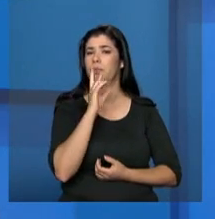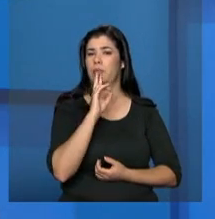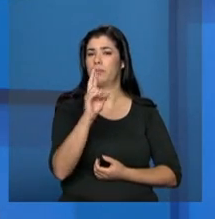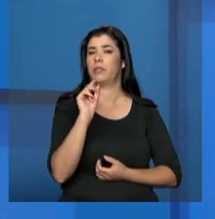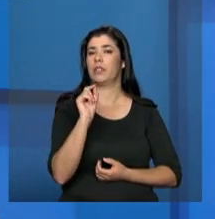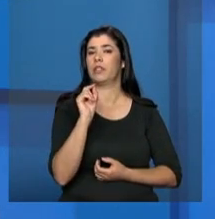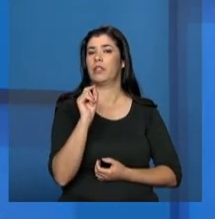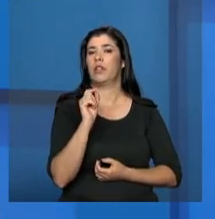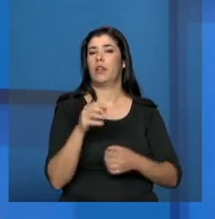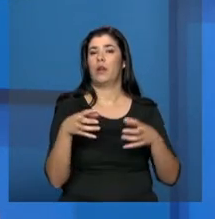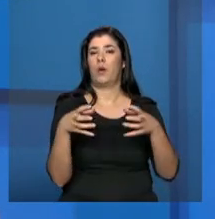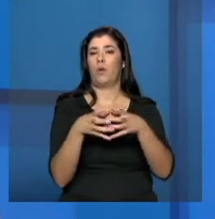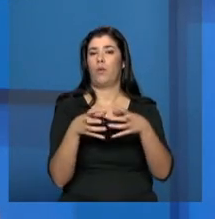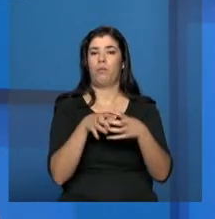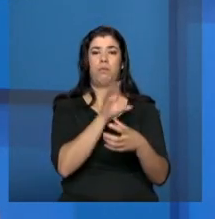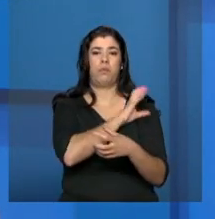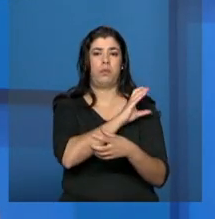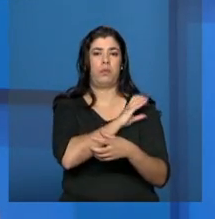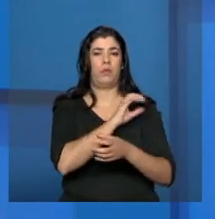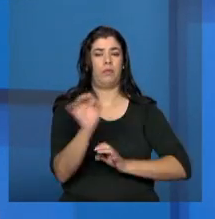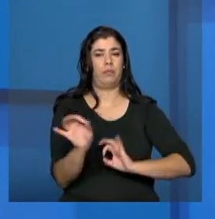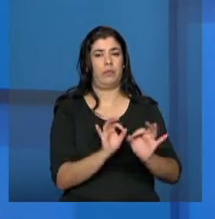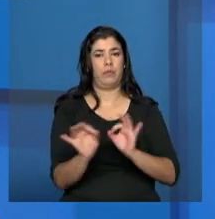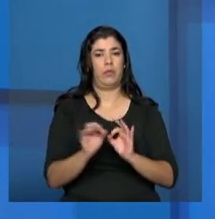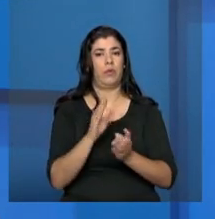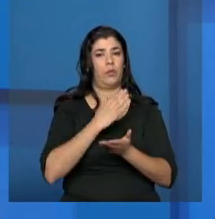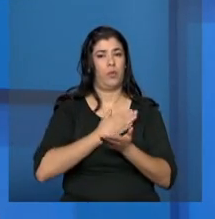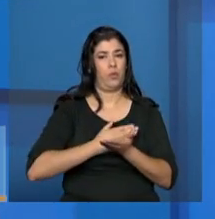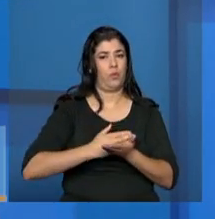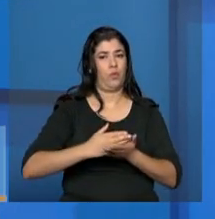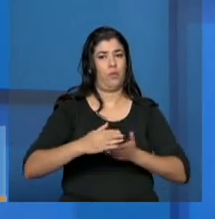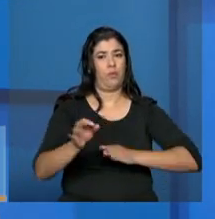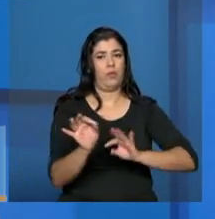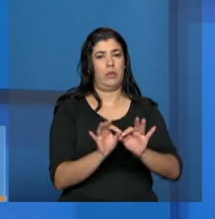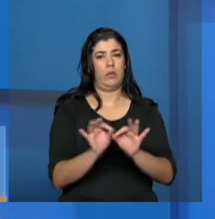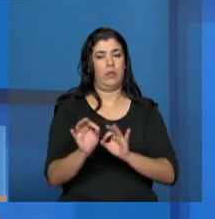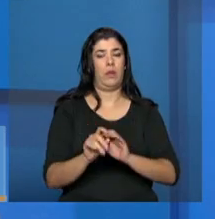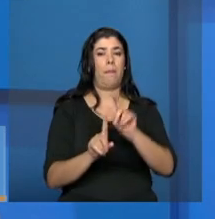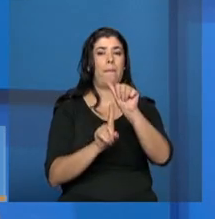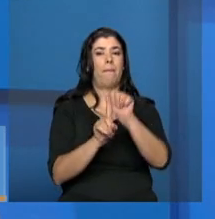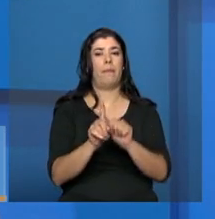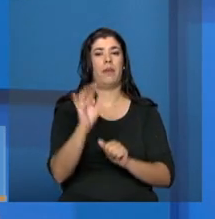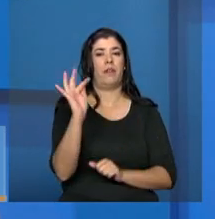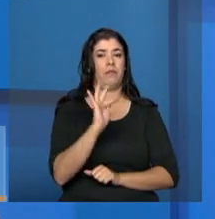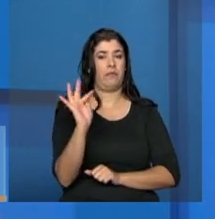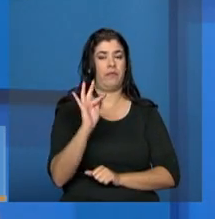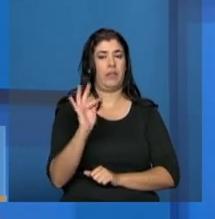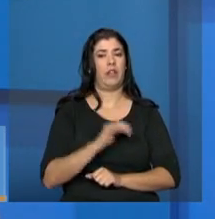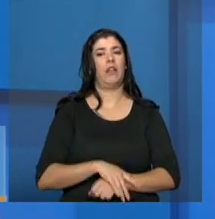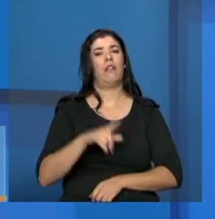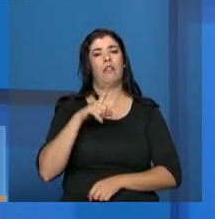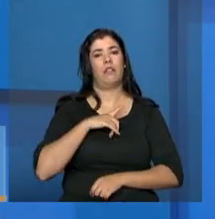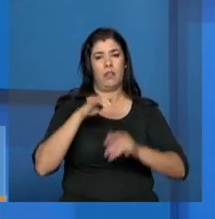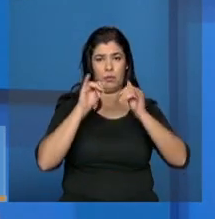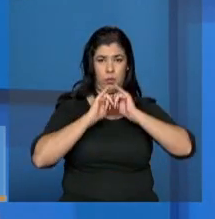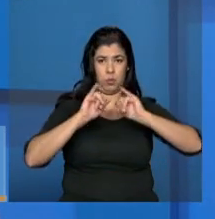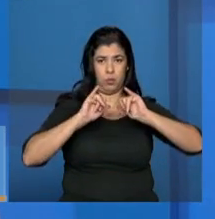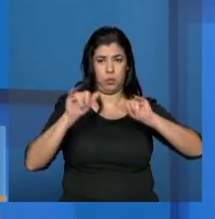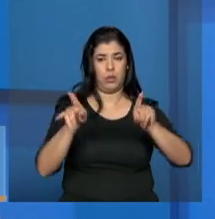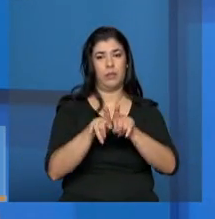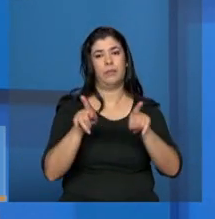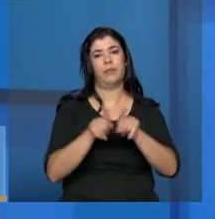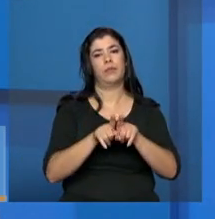ela está trabalhando desde fevereiro. Então, todos esses informes e essas informações que